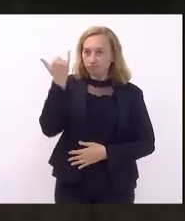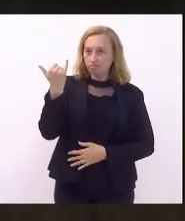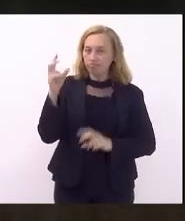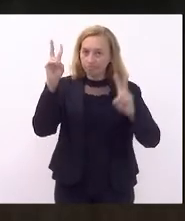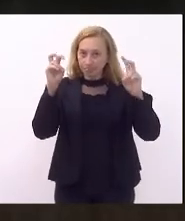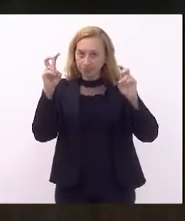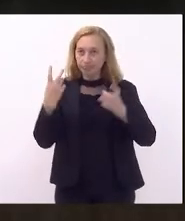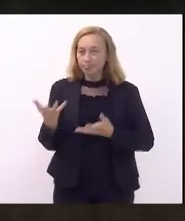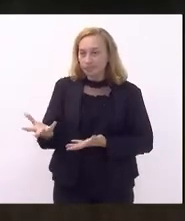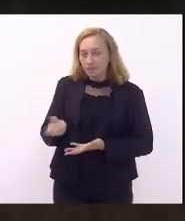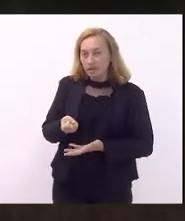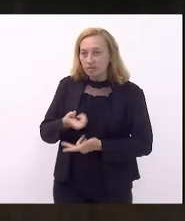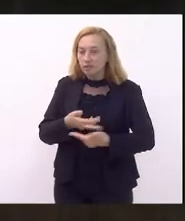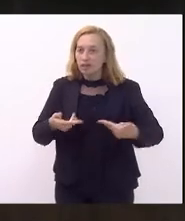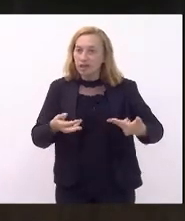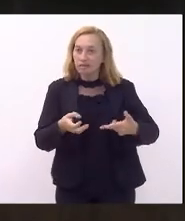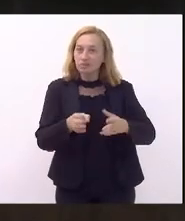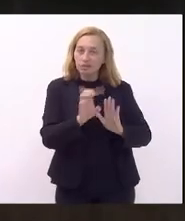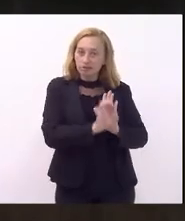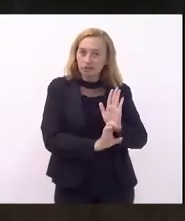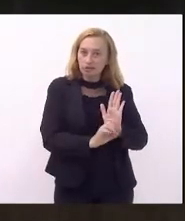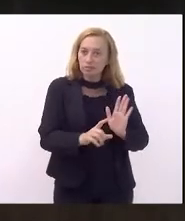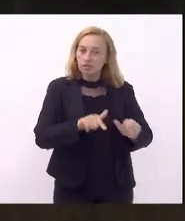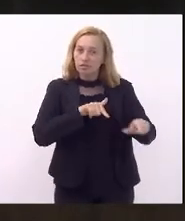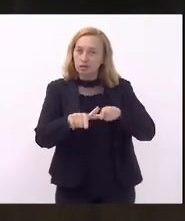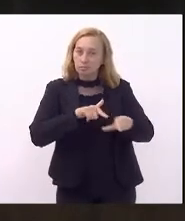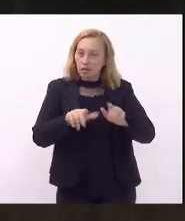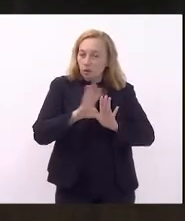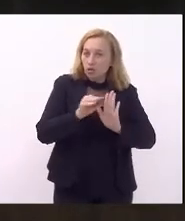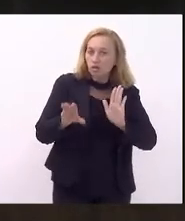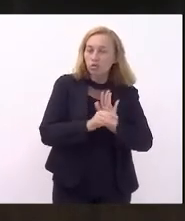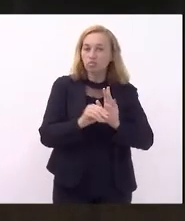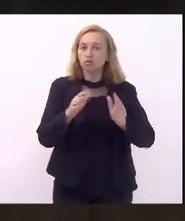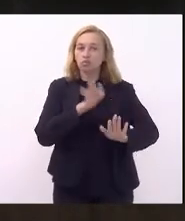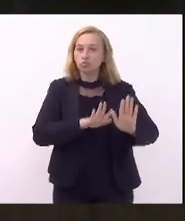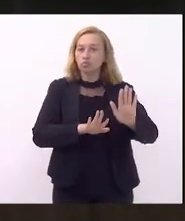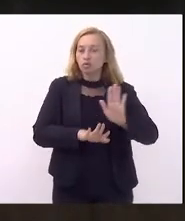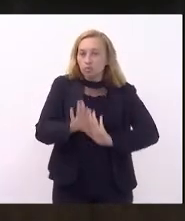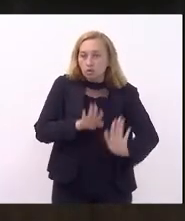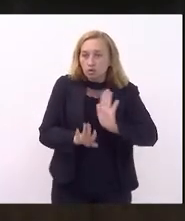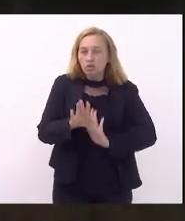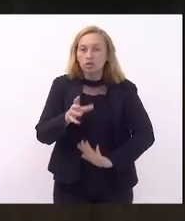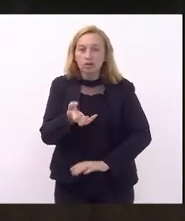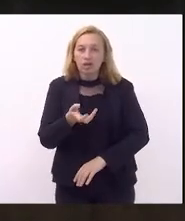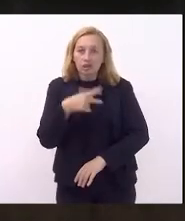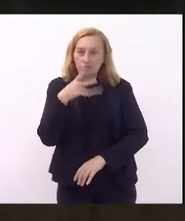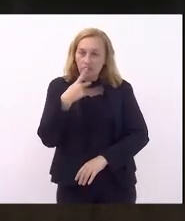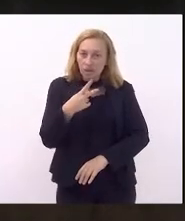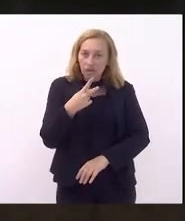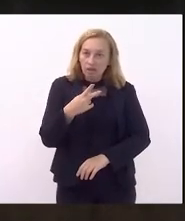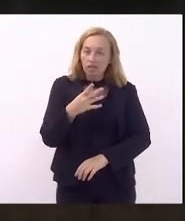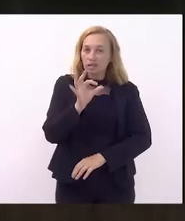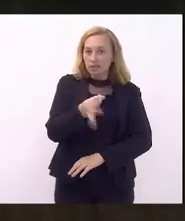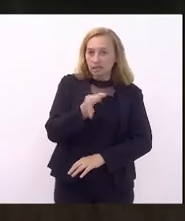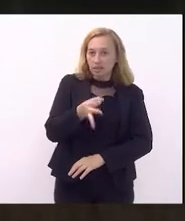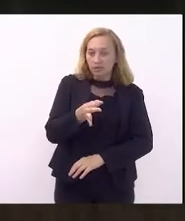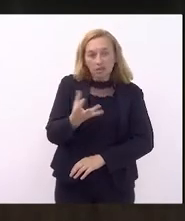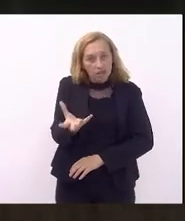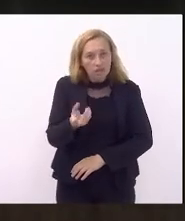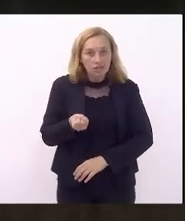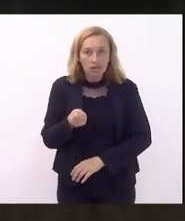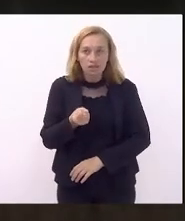recebeu muitas emendas, nós vamos trabalhar o seu conteúdo com cuidado, mas eu quero dizer que no mérito parecer amplamente favorável,